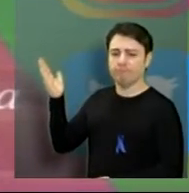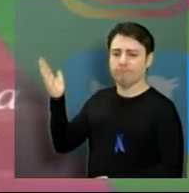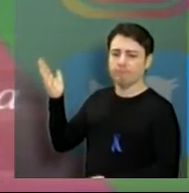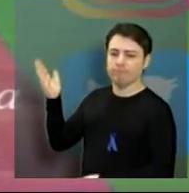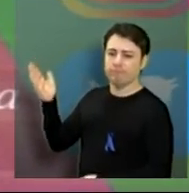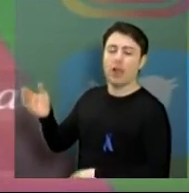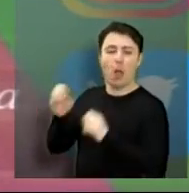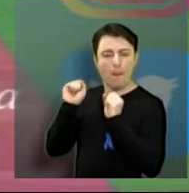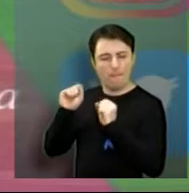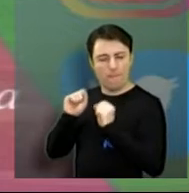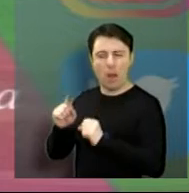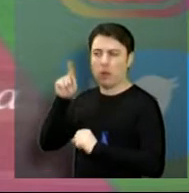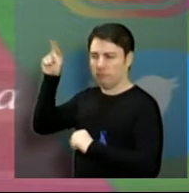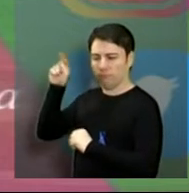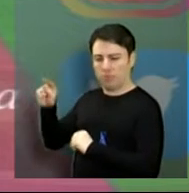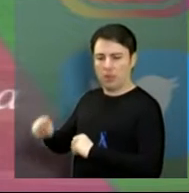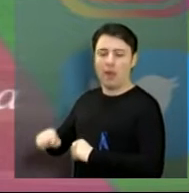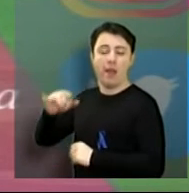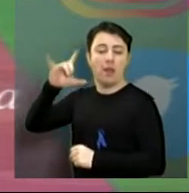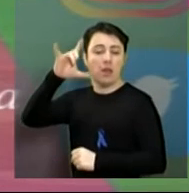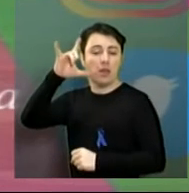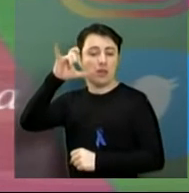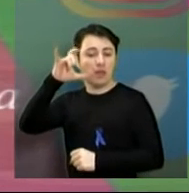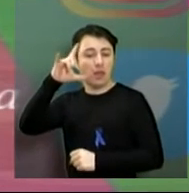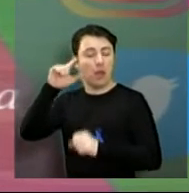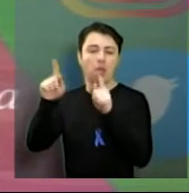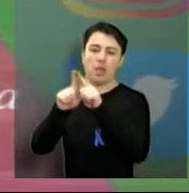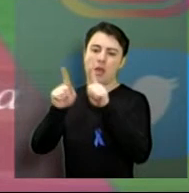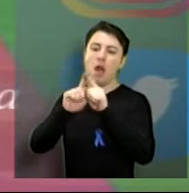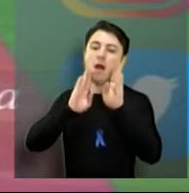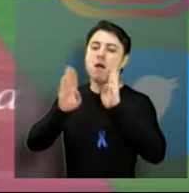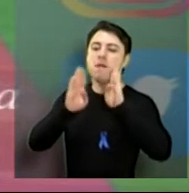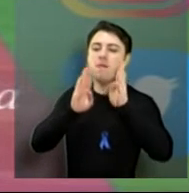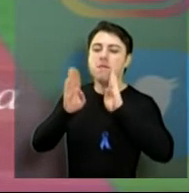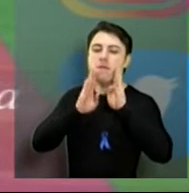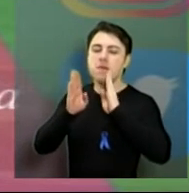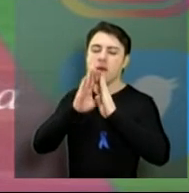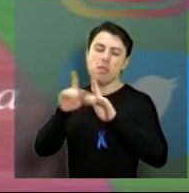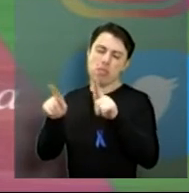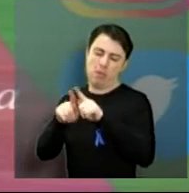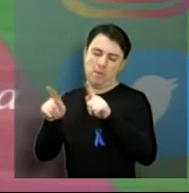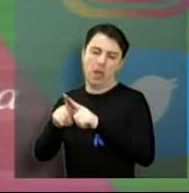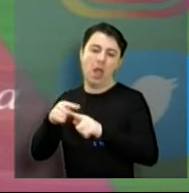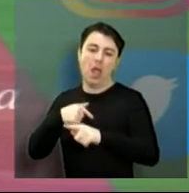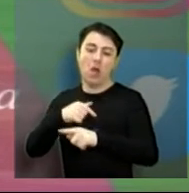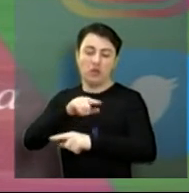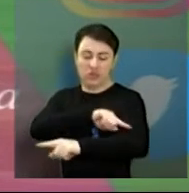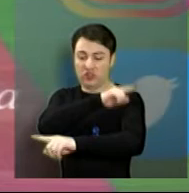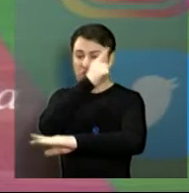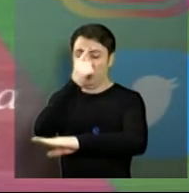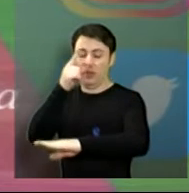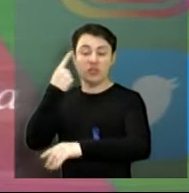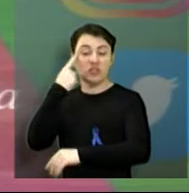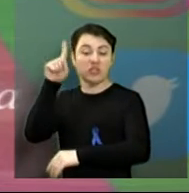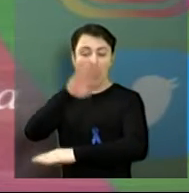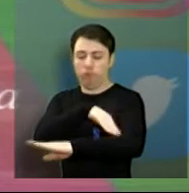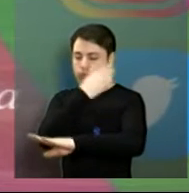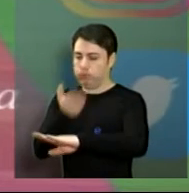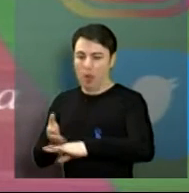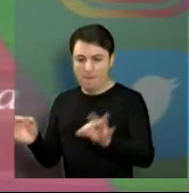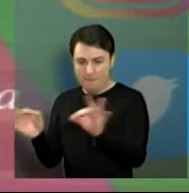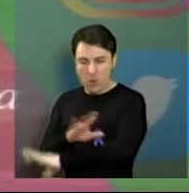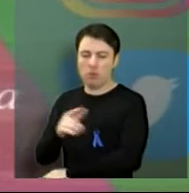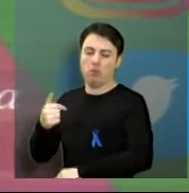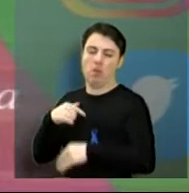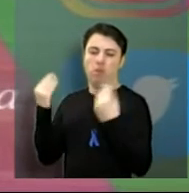fazemos em tempo real pelo Instagram e também no Facebook. No final do dia, gente coloca a prestação de contas diária no